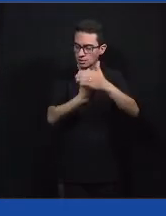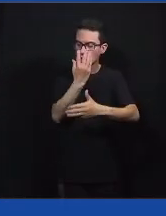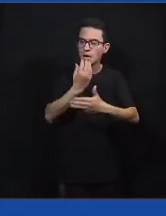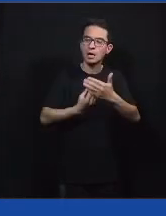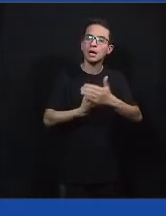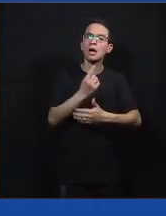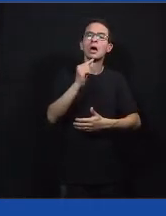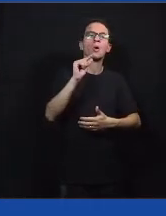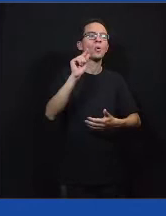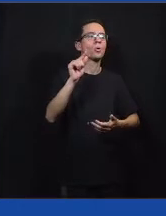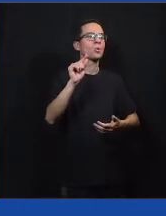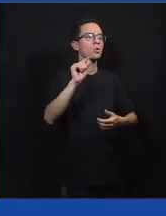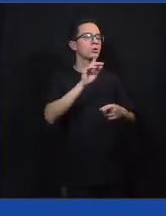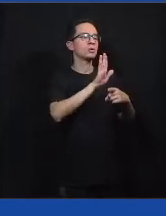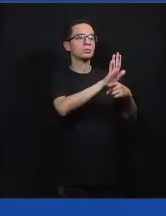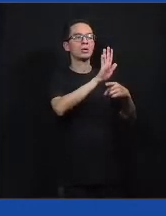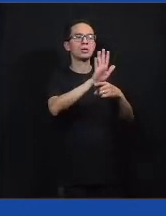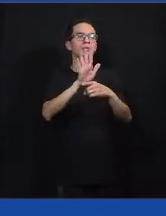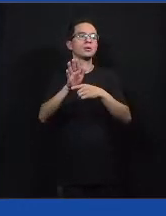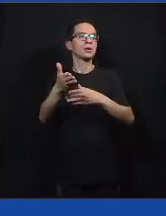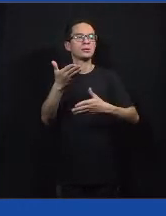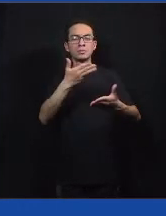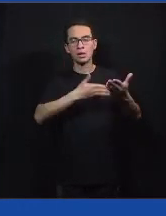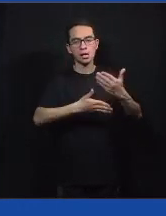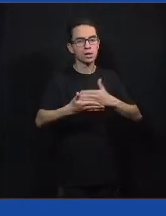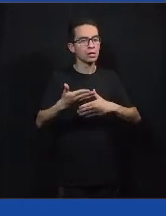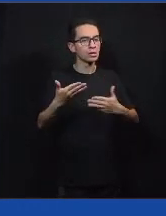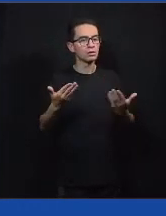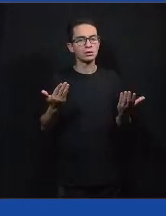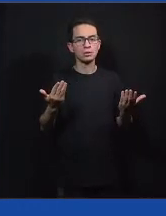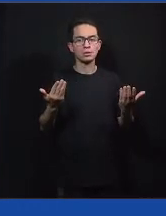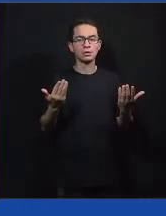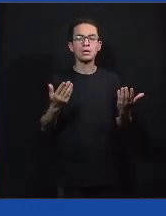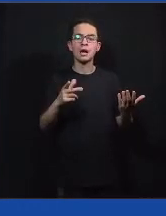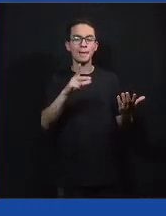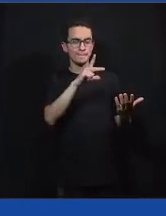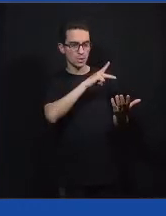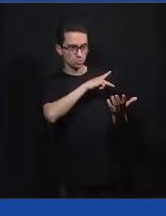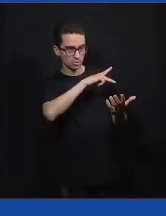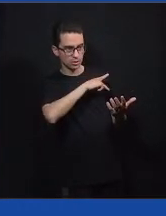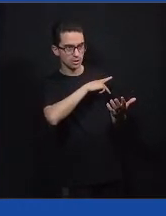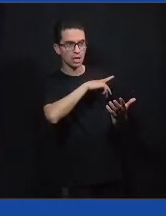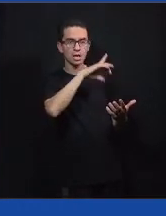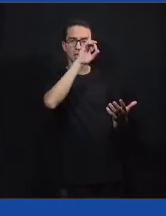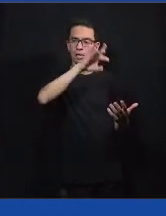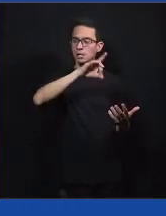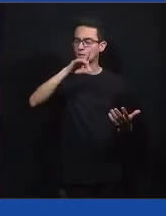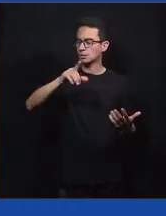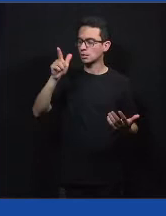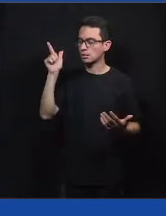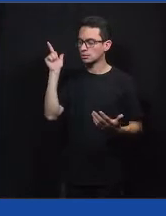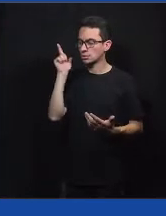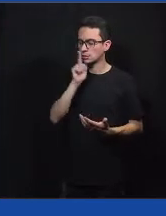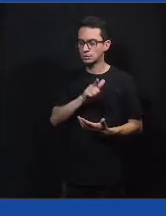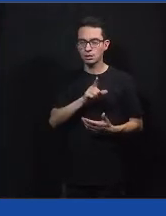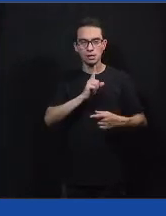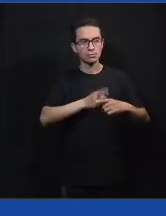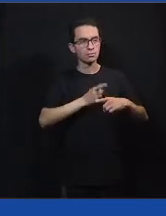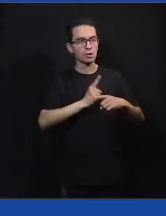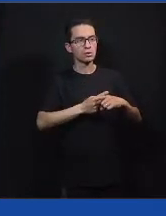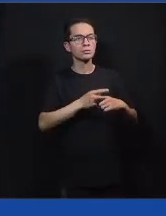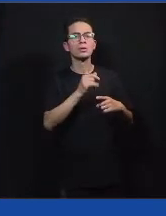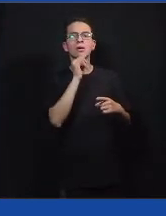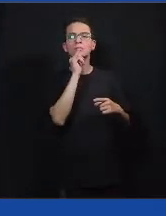a evoluir individualmente e coletivamente. E, contudo, vai ajudar no